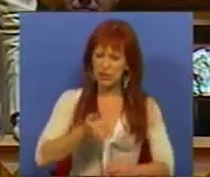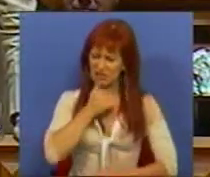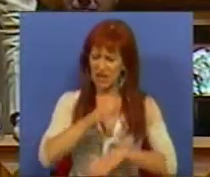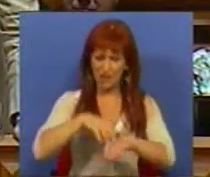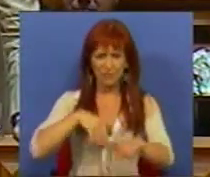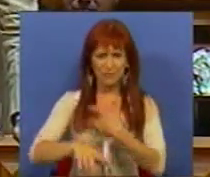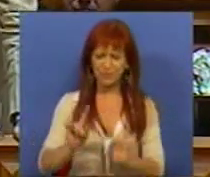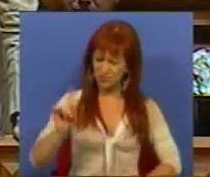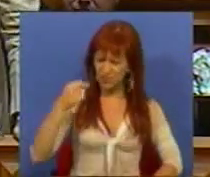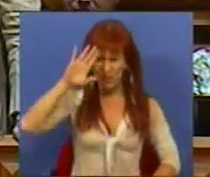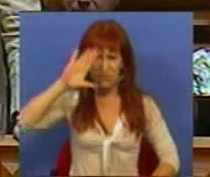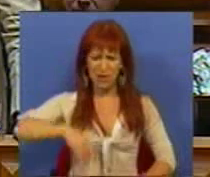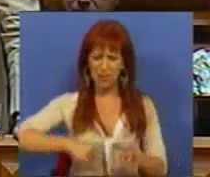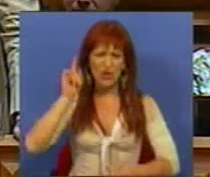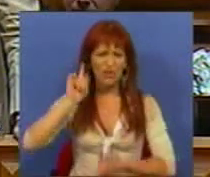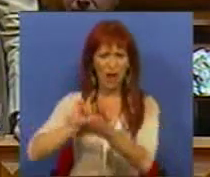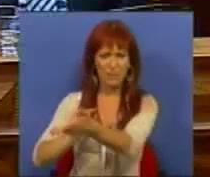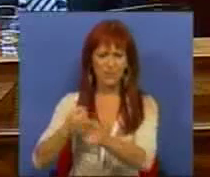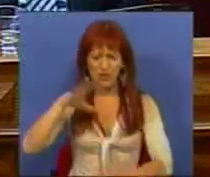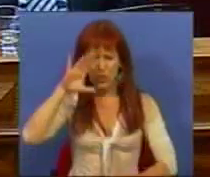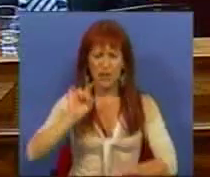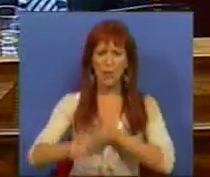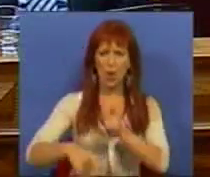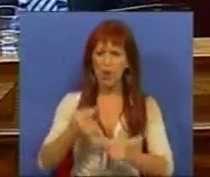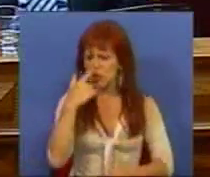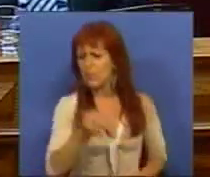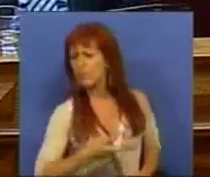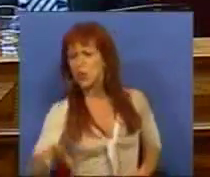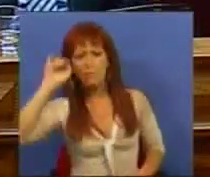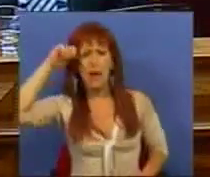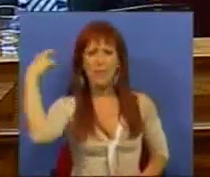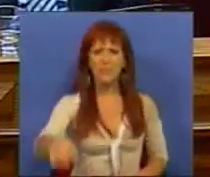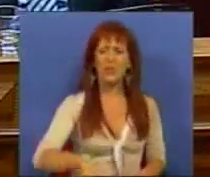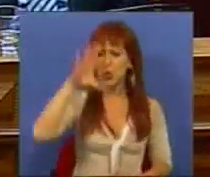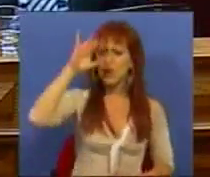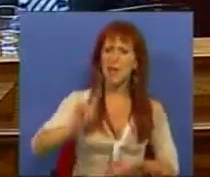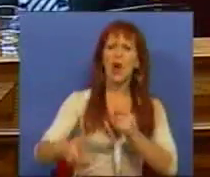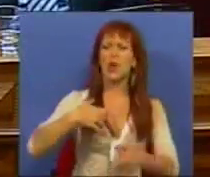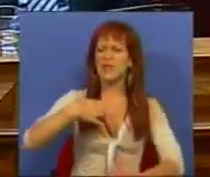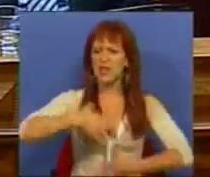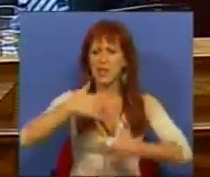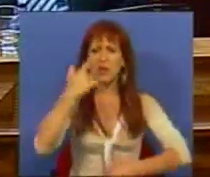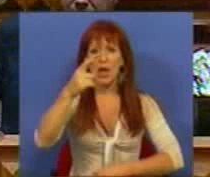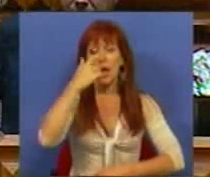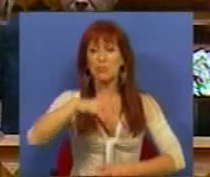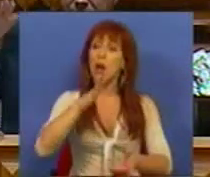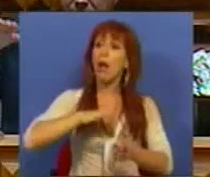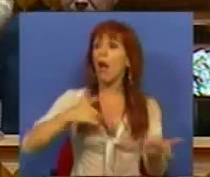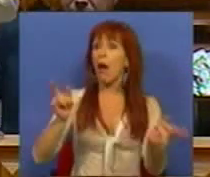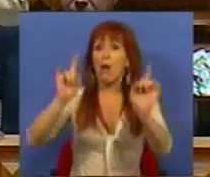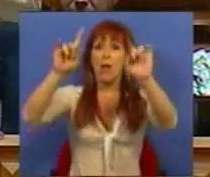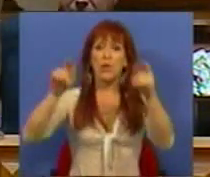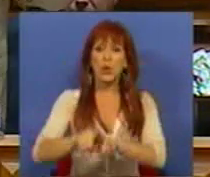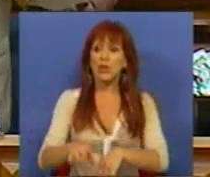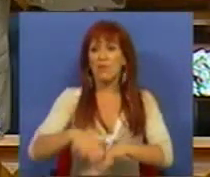medidas sem saber quanto valem, sem saber quantas pessoas afetam, sem saber o que querem dizer. E os estudos explicam-nos. Não, não, é